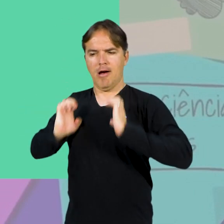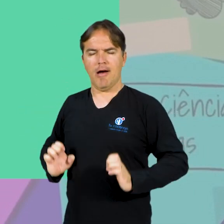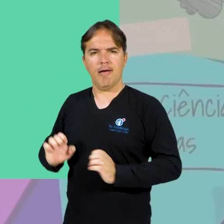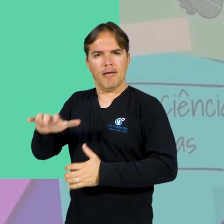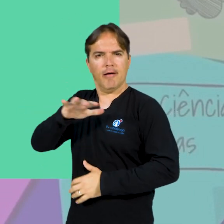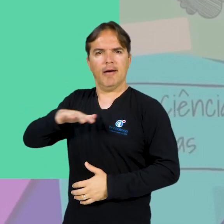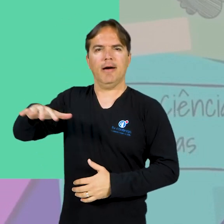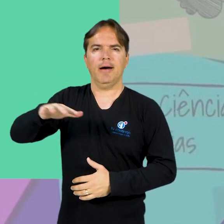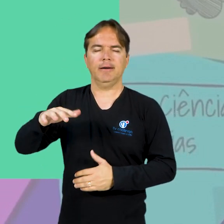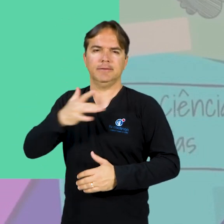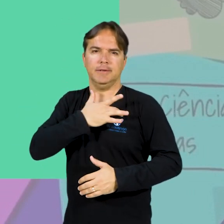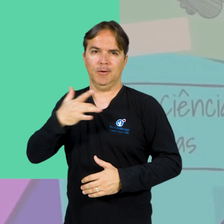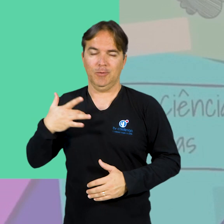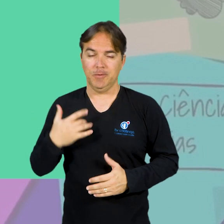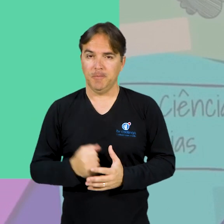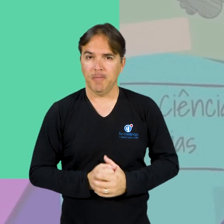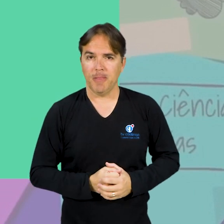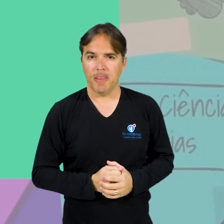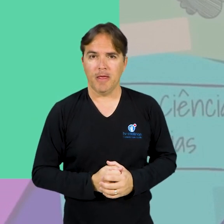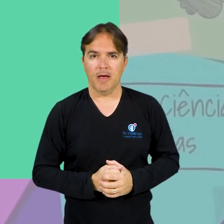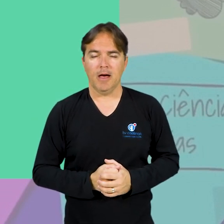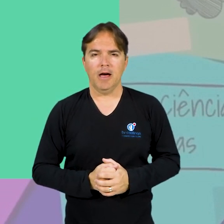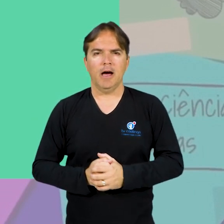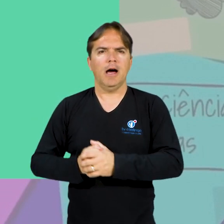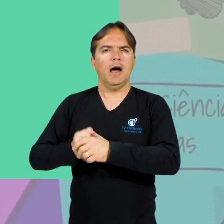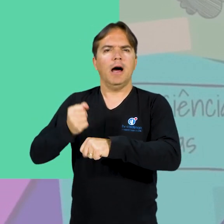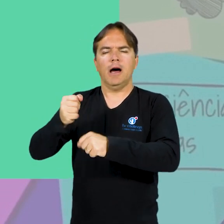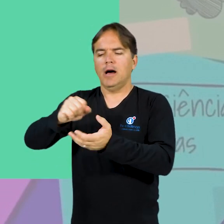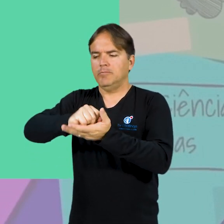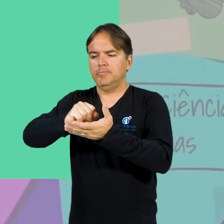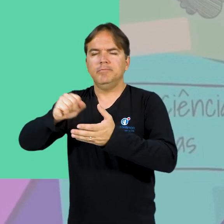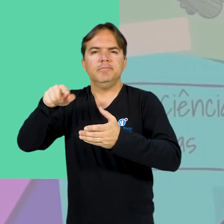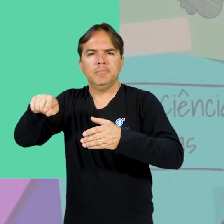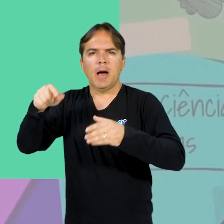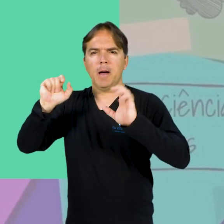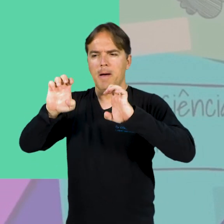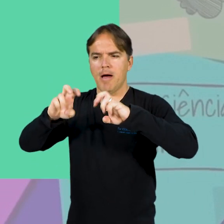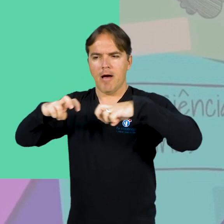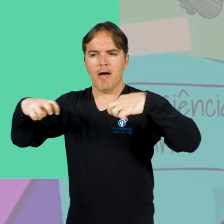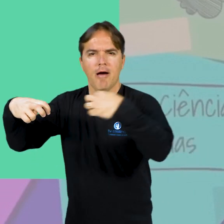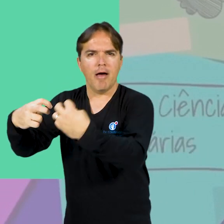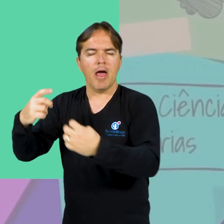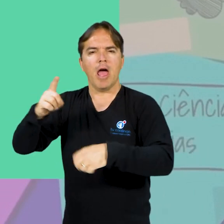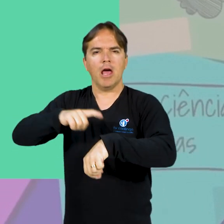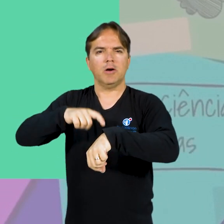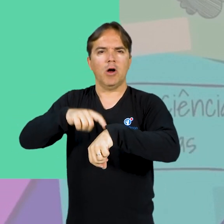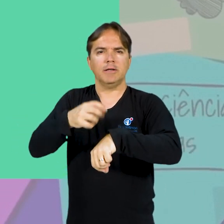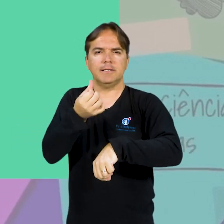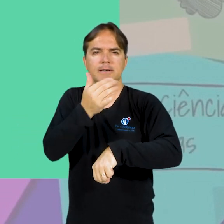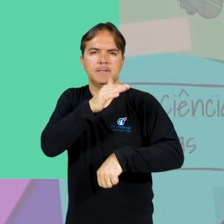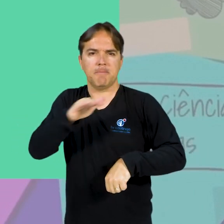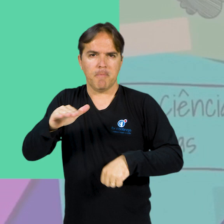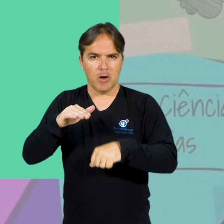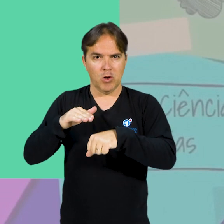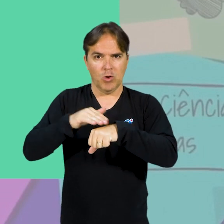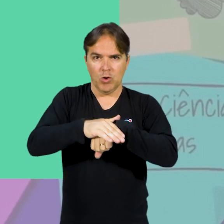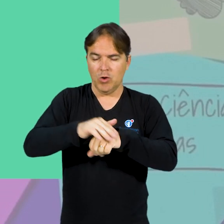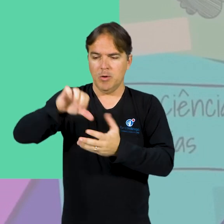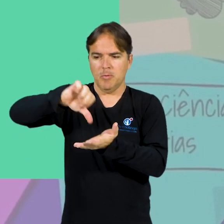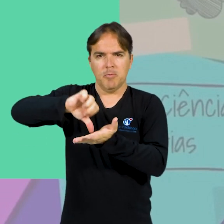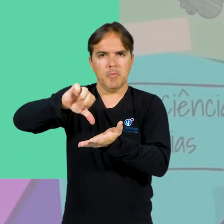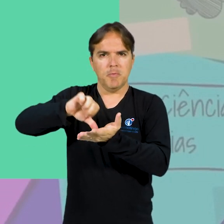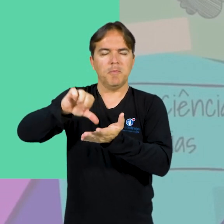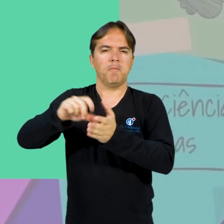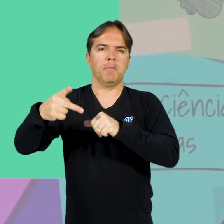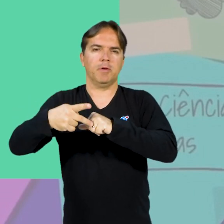saúde. A atividade vai acontecer amanhã, a partir das seis e meia da noite, no Campo e Sede da Univasf, em Petrolina.